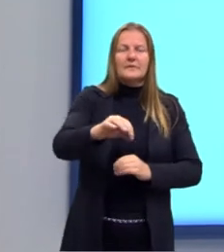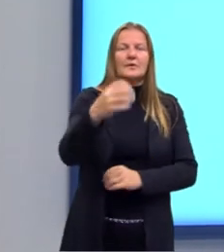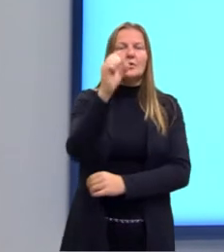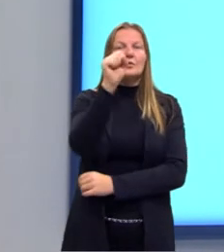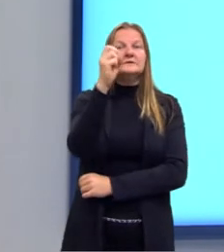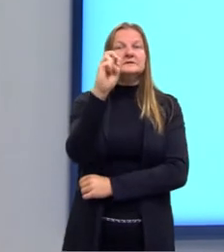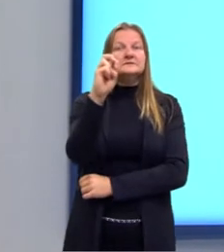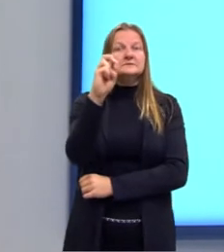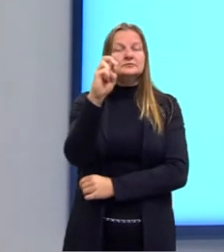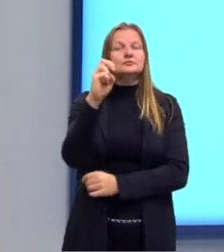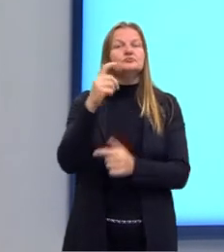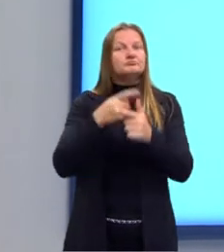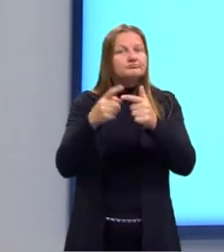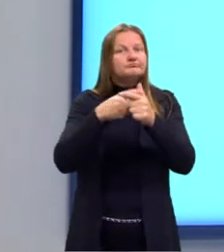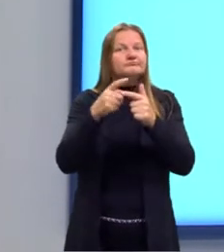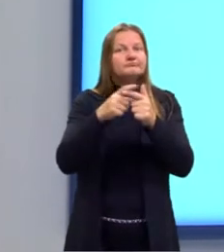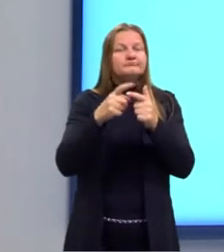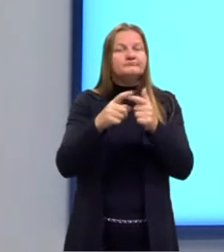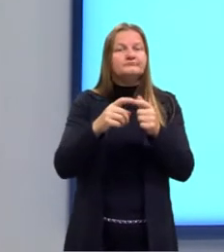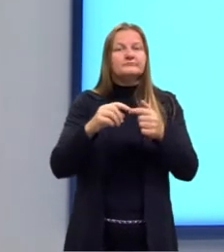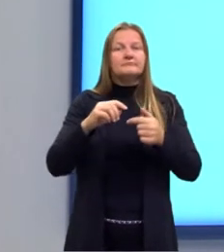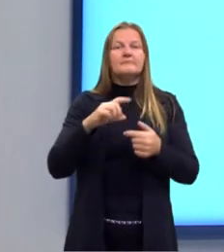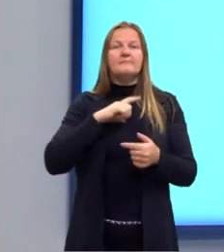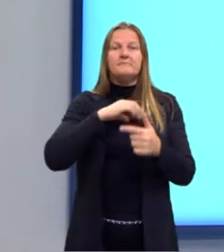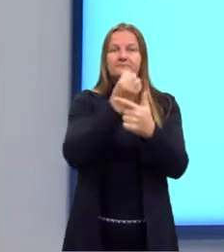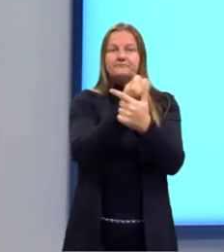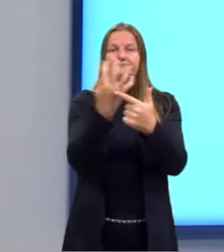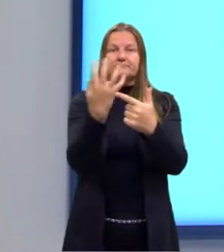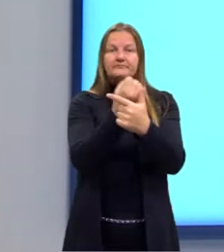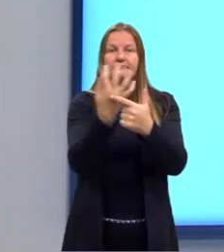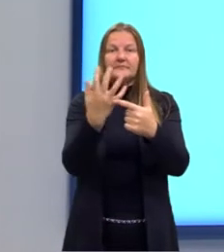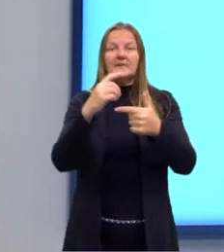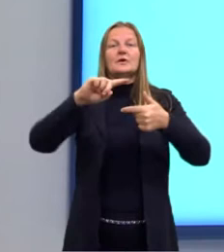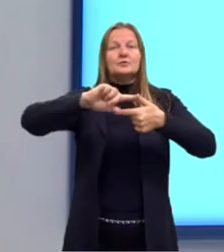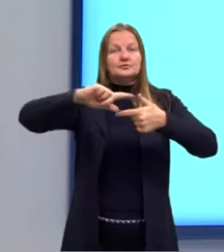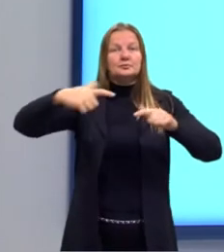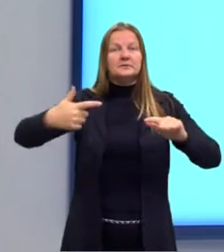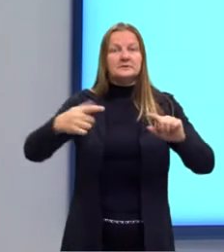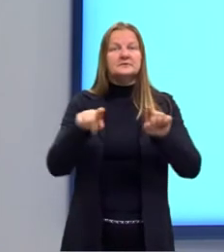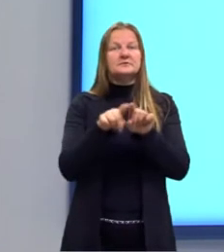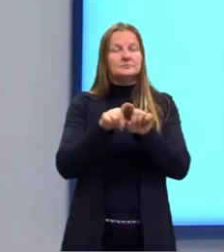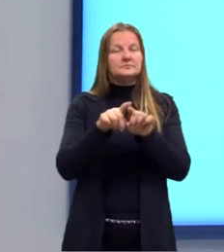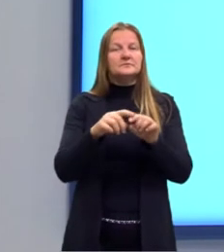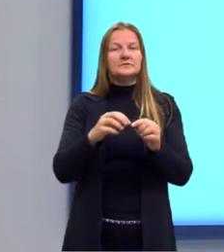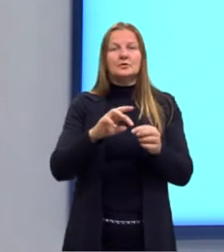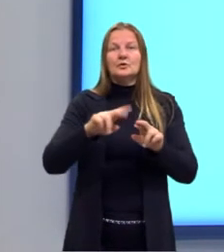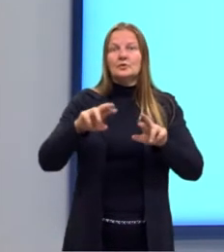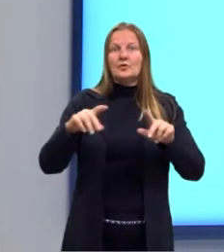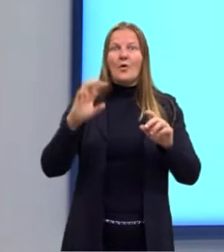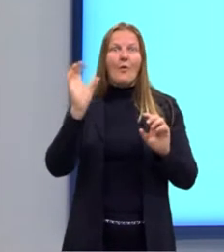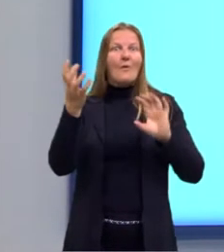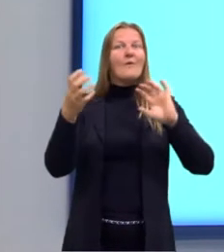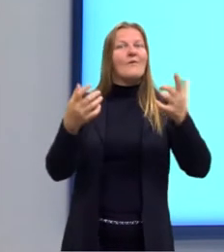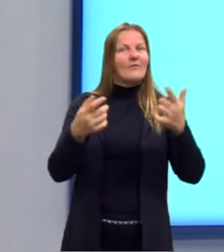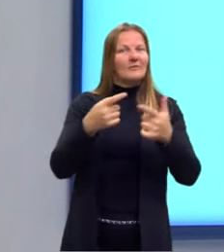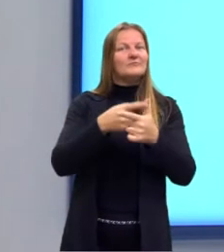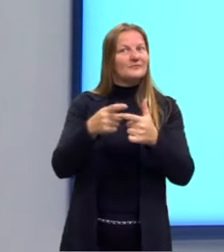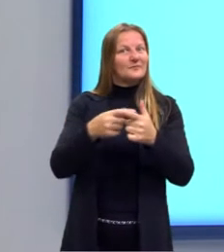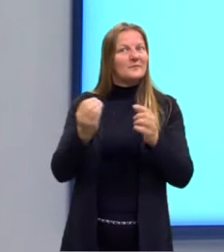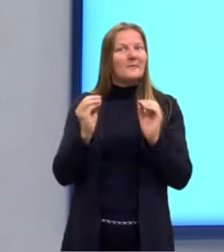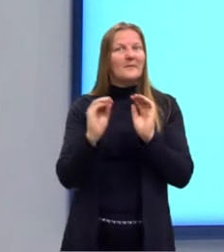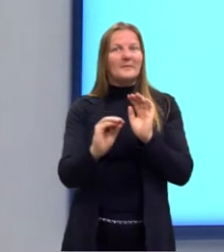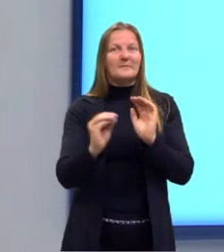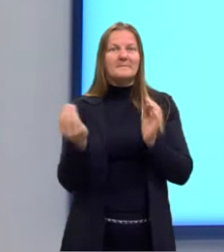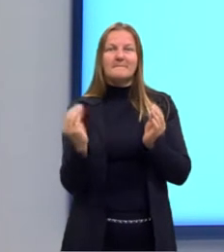problemas ligados à aritmética e à geometria com as suas respectivas soluções. Os